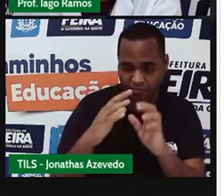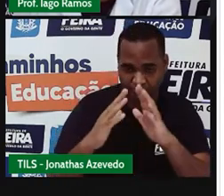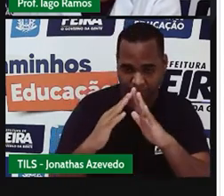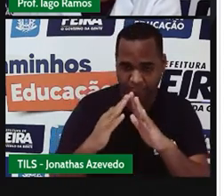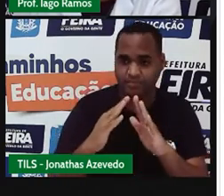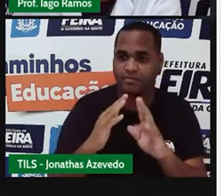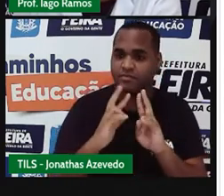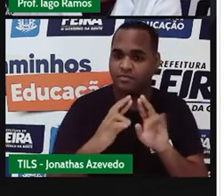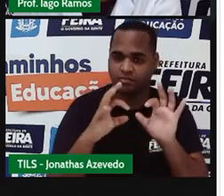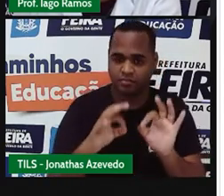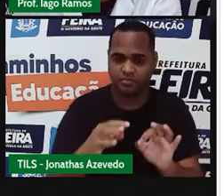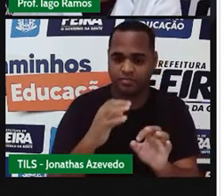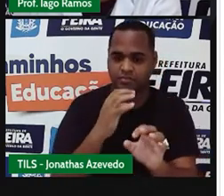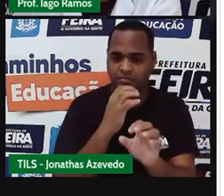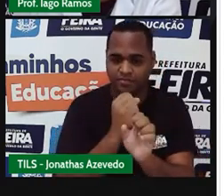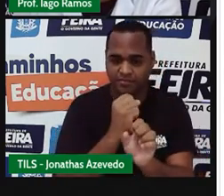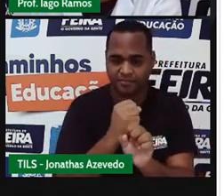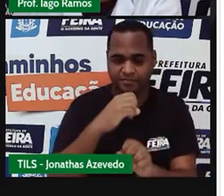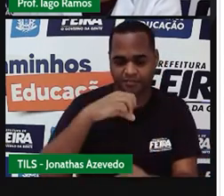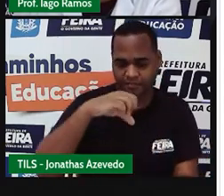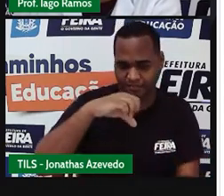E vê o que é que acontece.